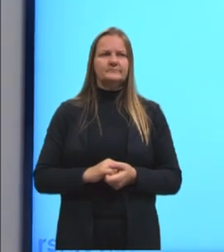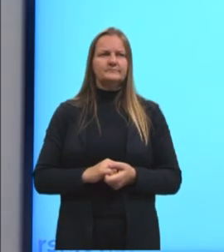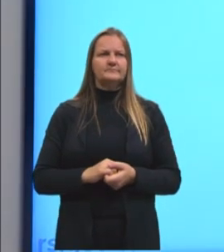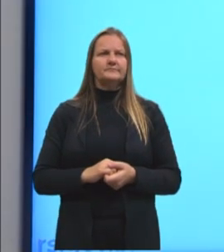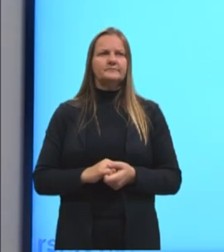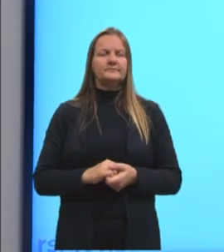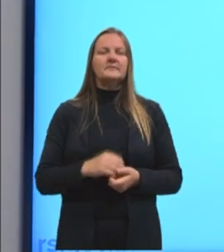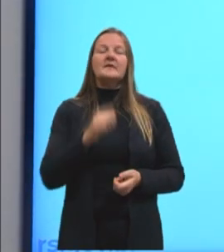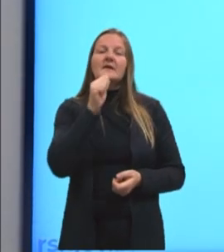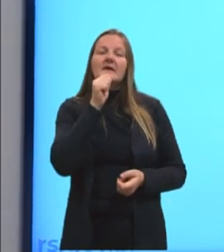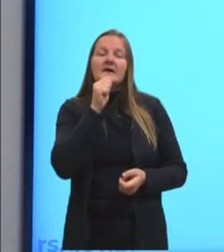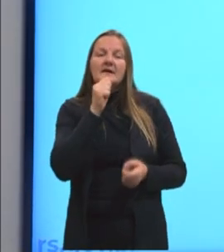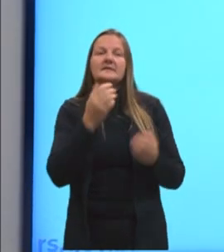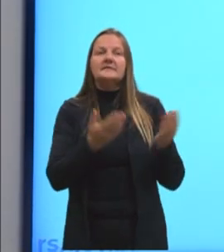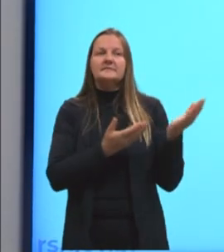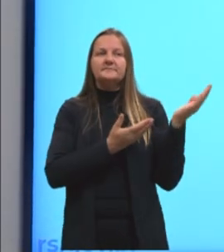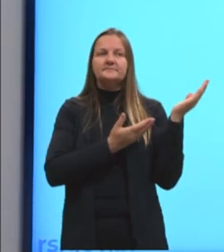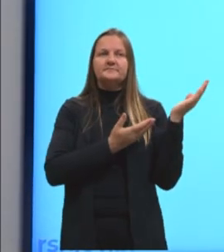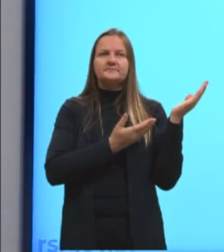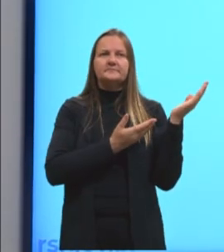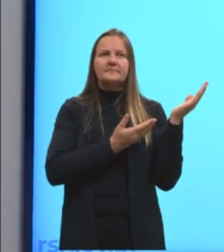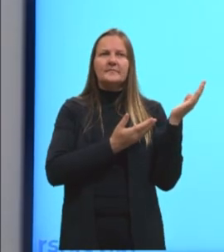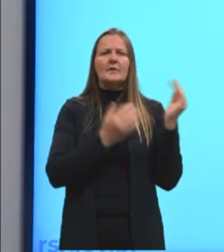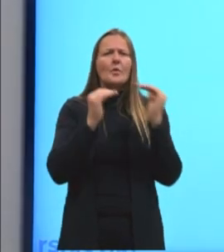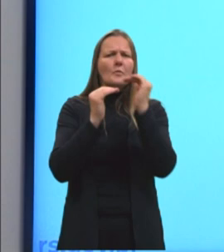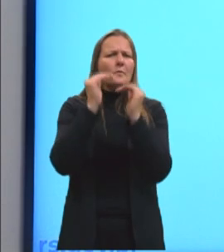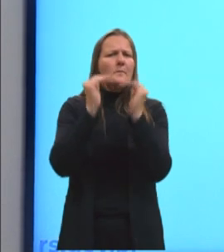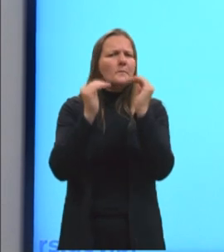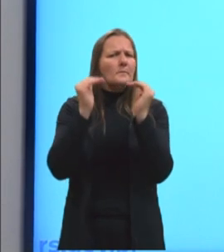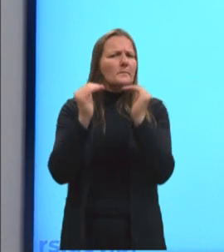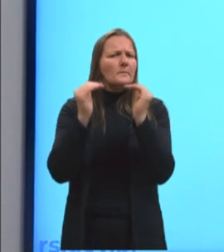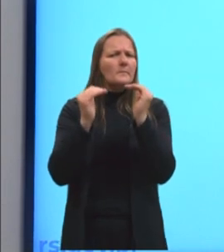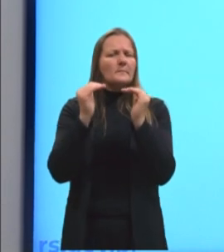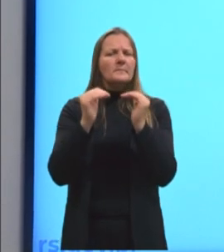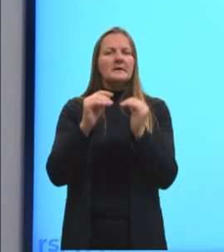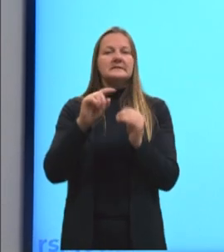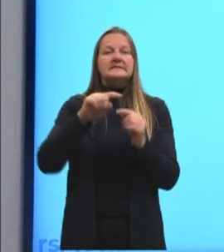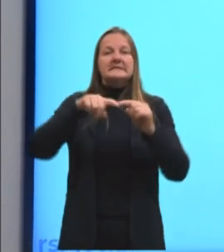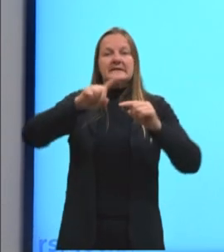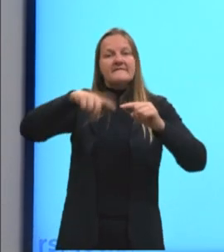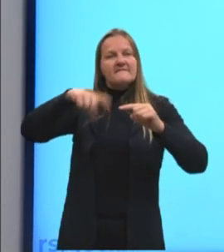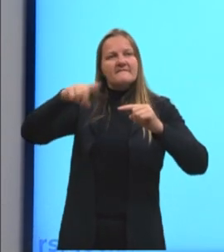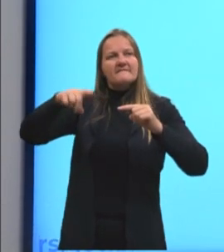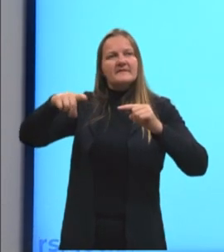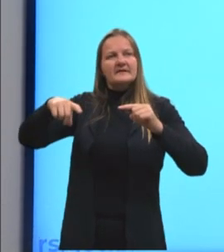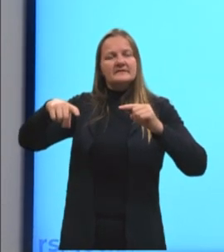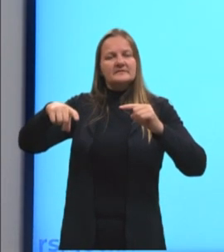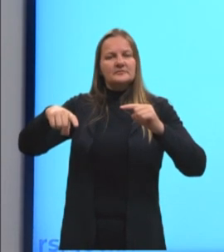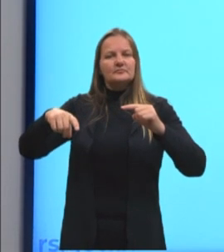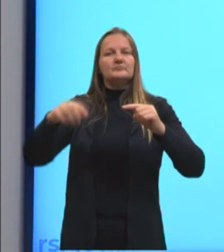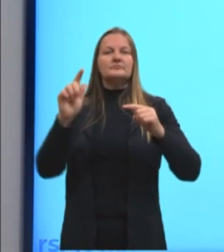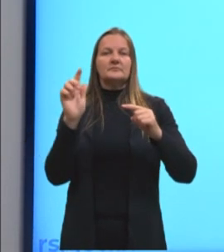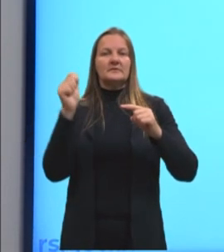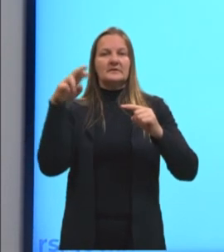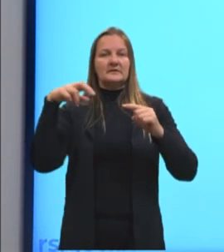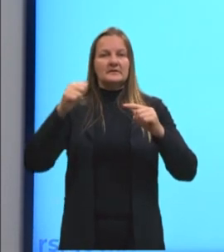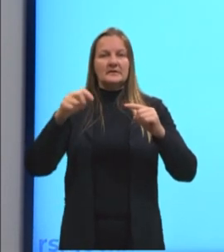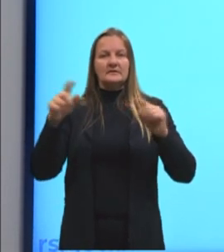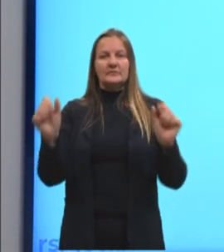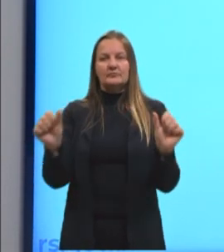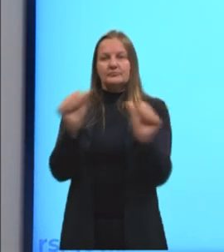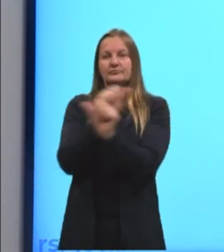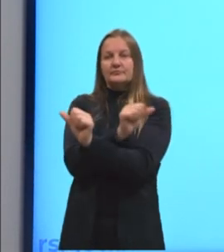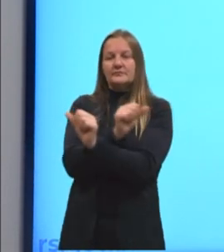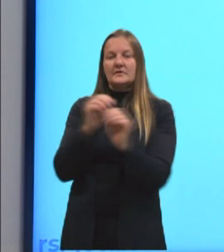Ainda sobre as grandezas proporcionais, quando a variação de uma grandeza faz com que a outra varie na